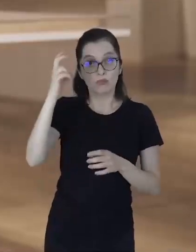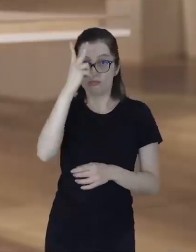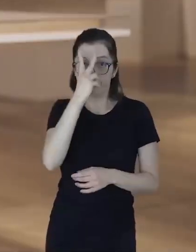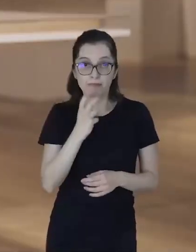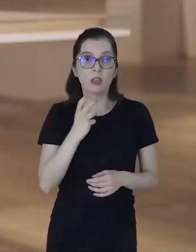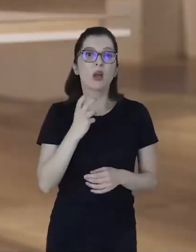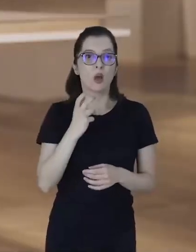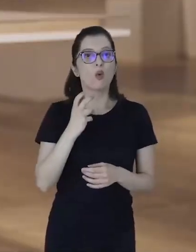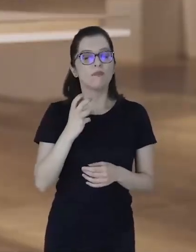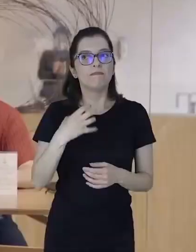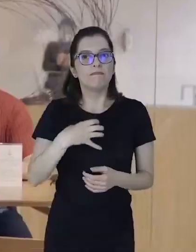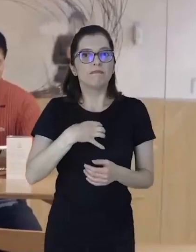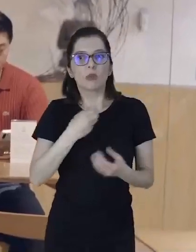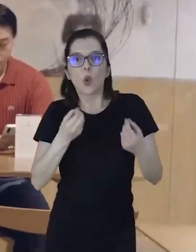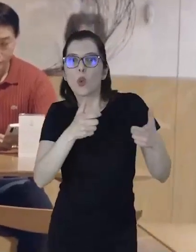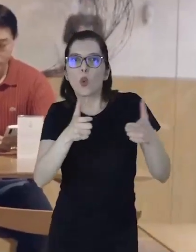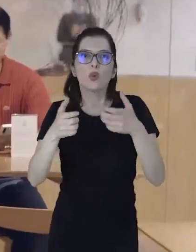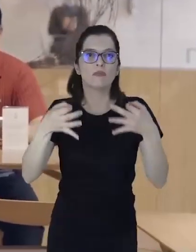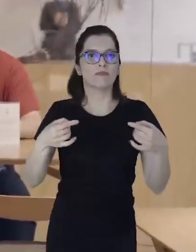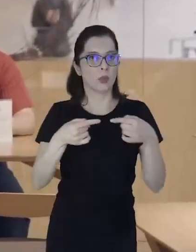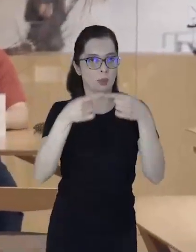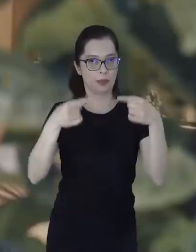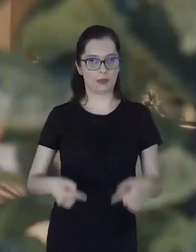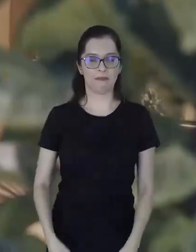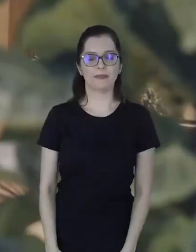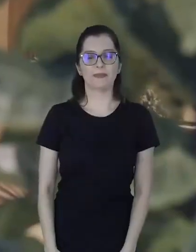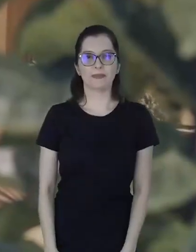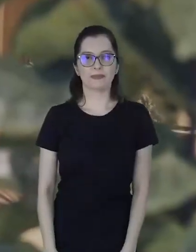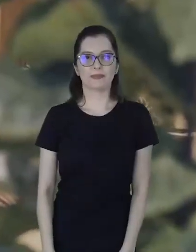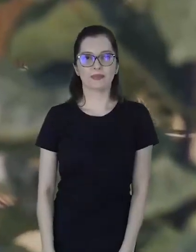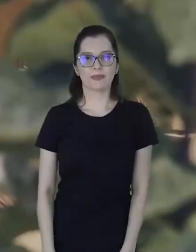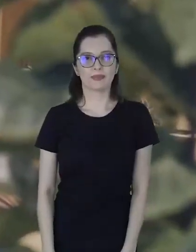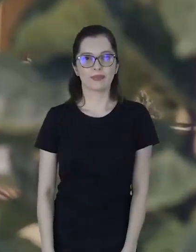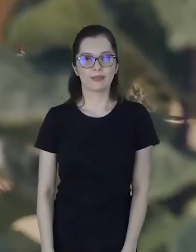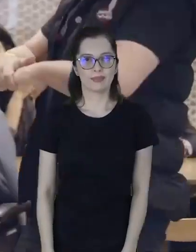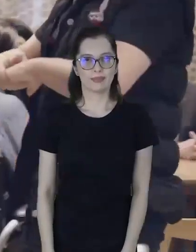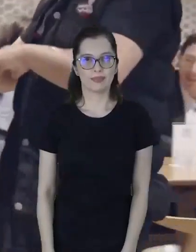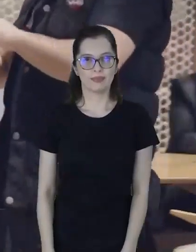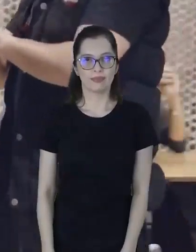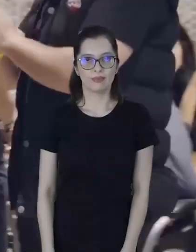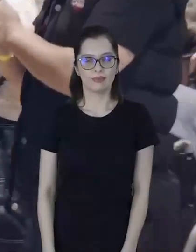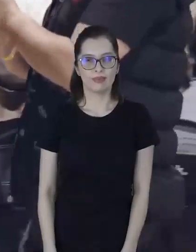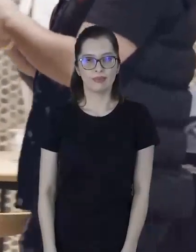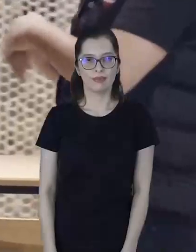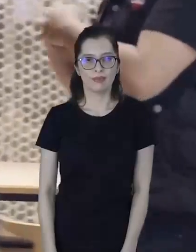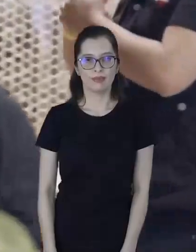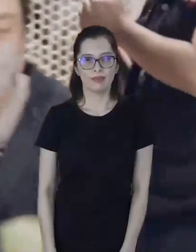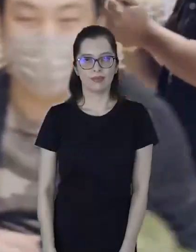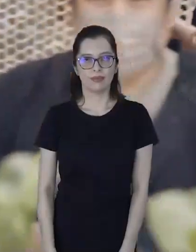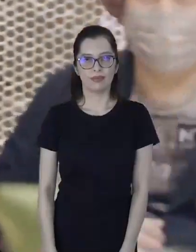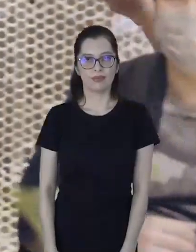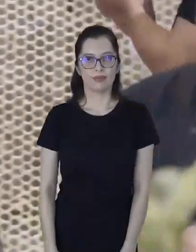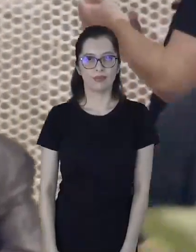deficiência visual que estão nas redes sociais. De muleta, Carol chega ao café da Japan House e senta-se. Carlos Júnior é guiado por um funcionário.